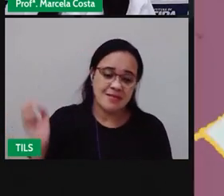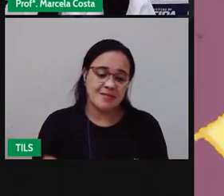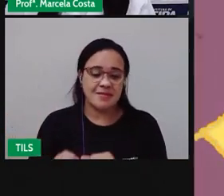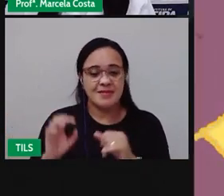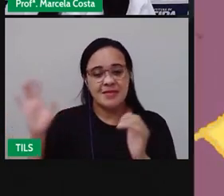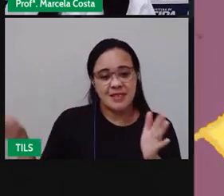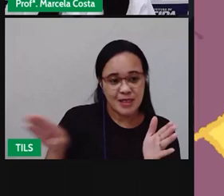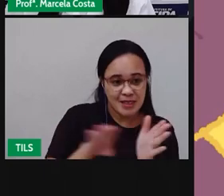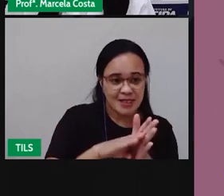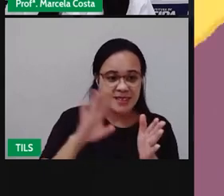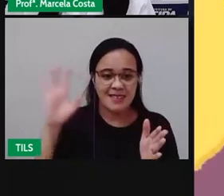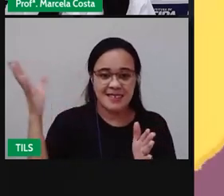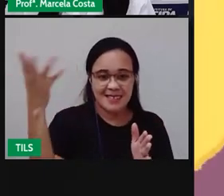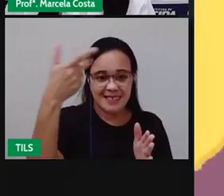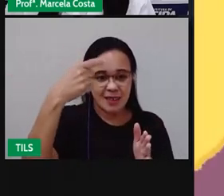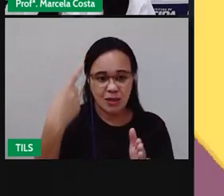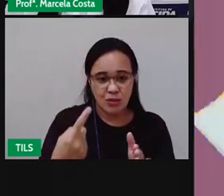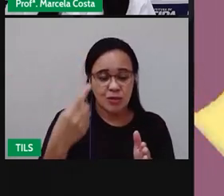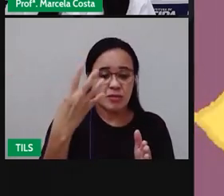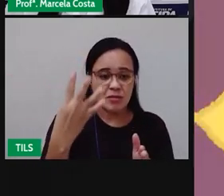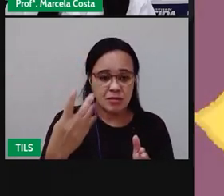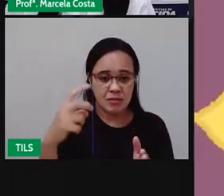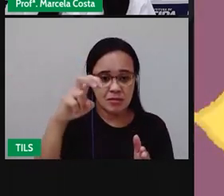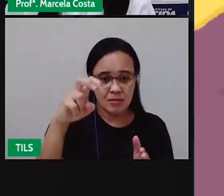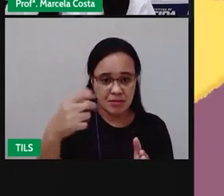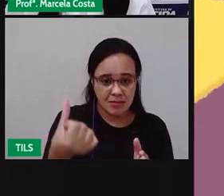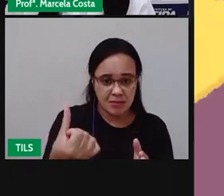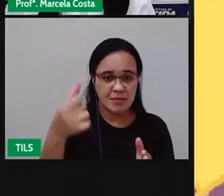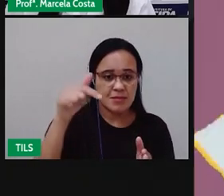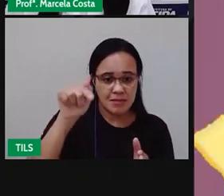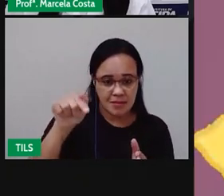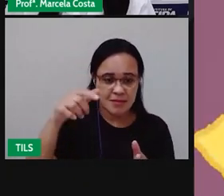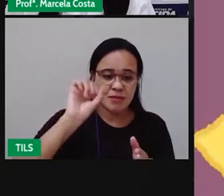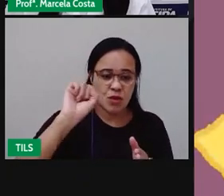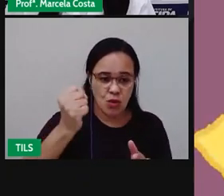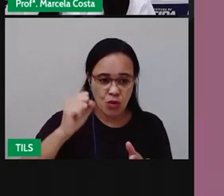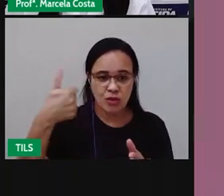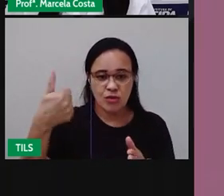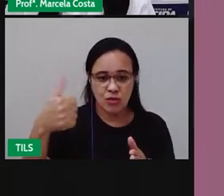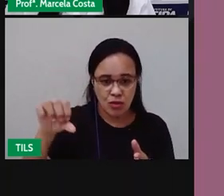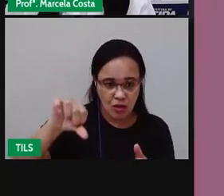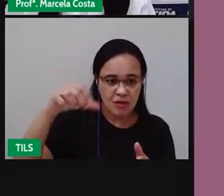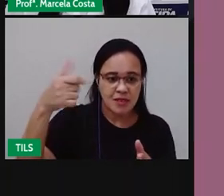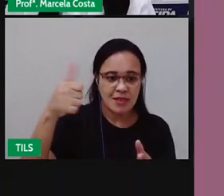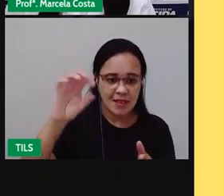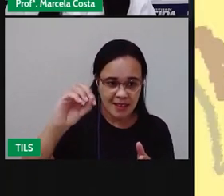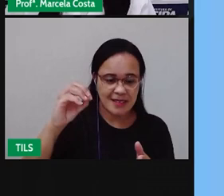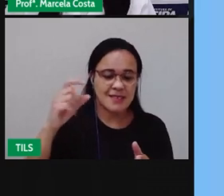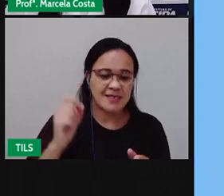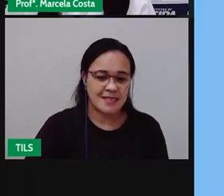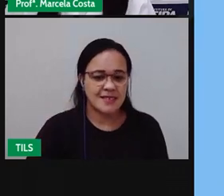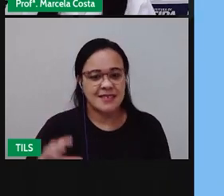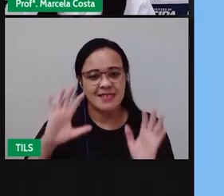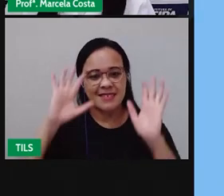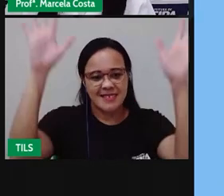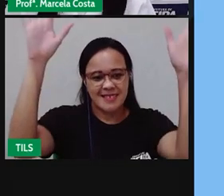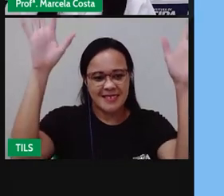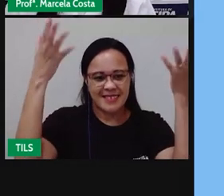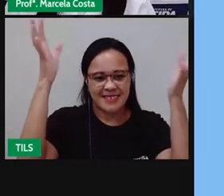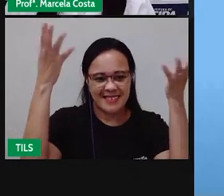1, 2, 3, 4, 5, 5, 7, 8, 9, 10, 7